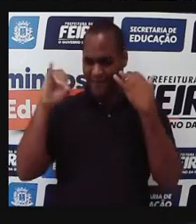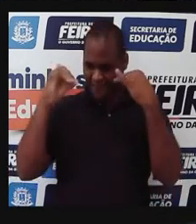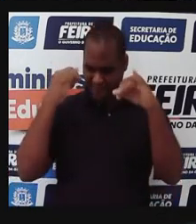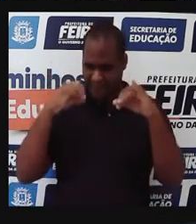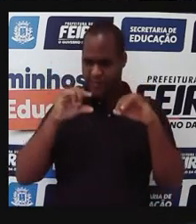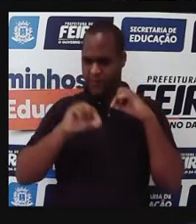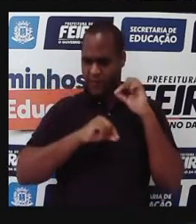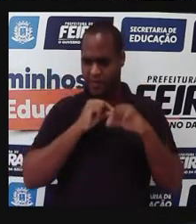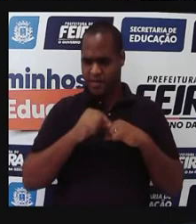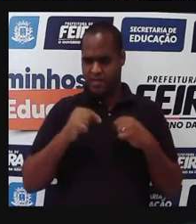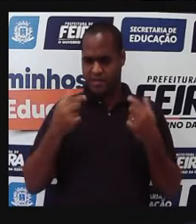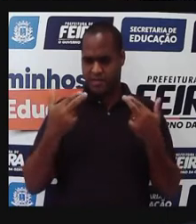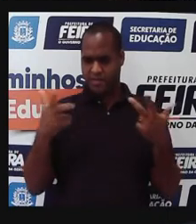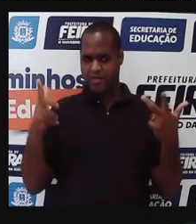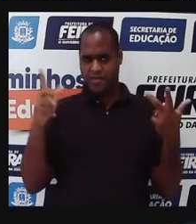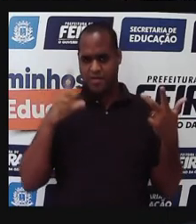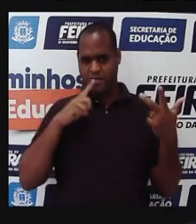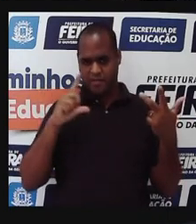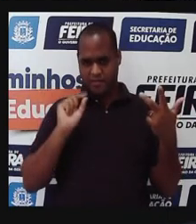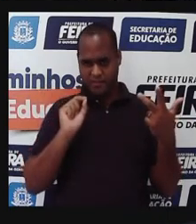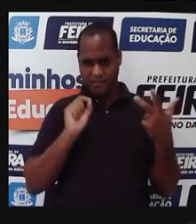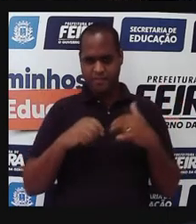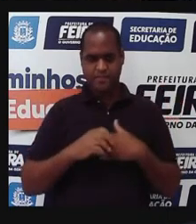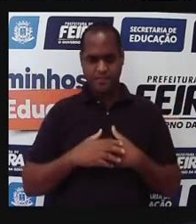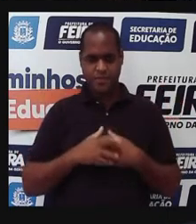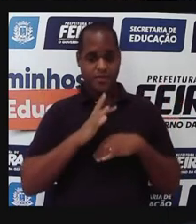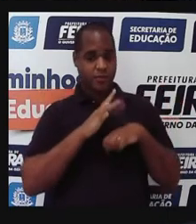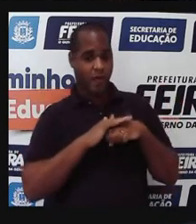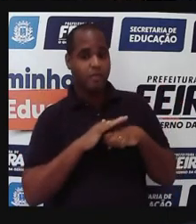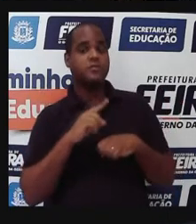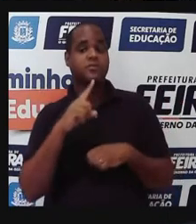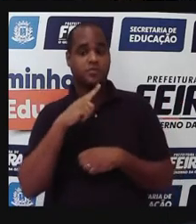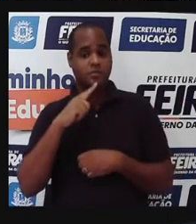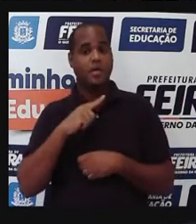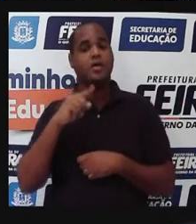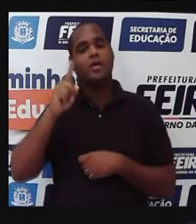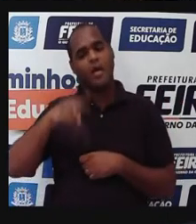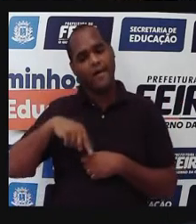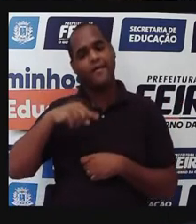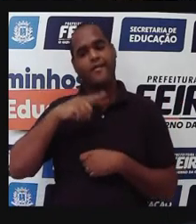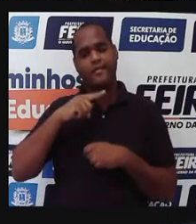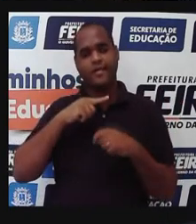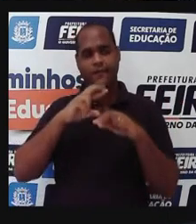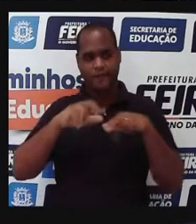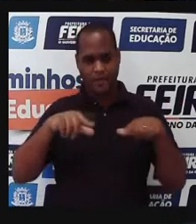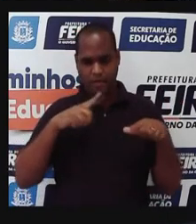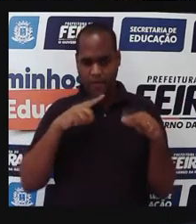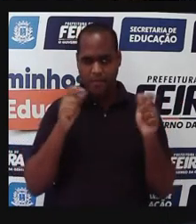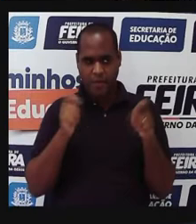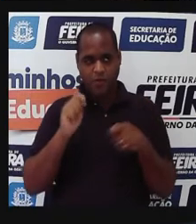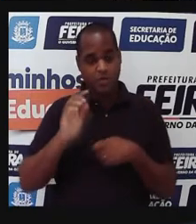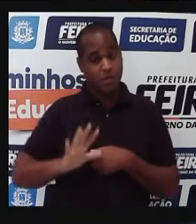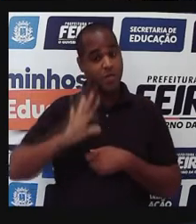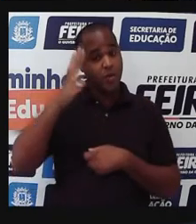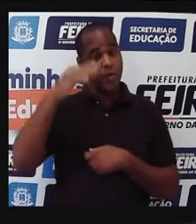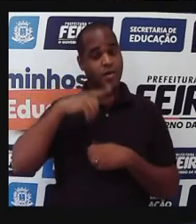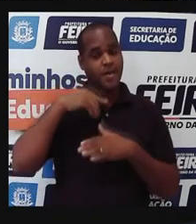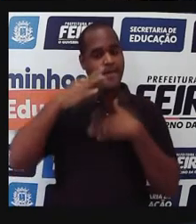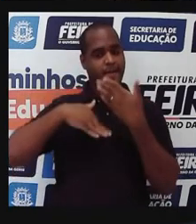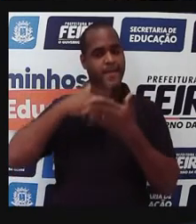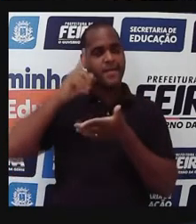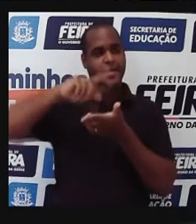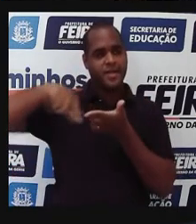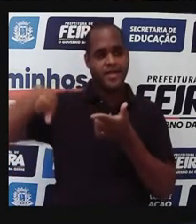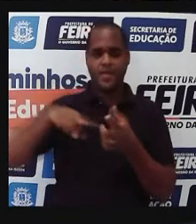Elas, normalmente, elas são moléstias, né, doenças crônicas e debilitantes, que podem causar invalidez